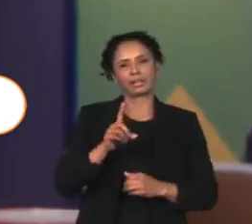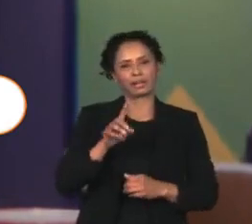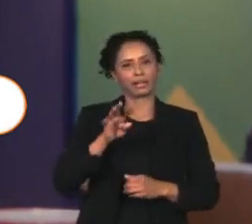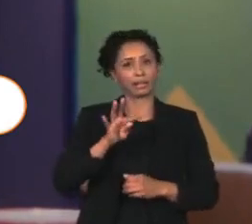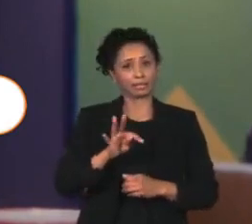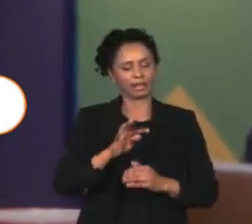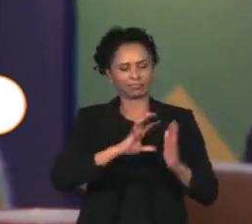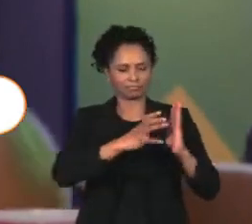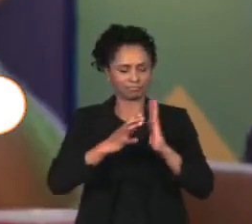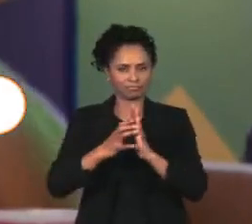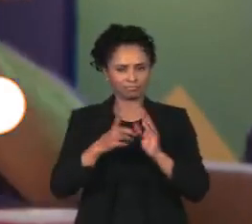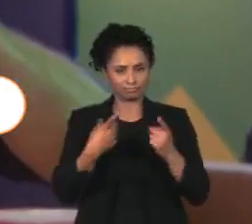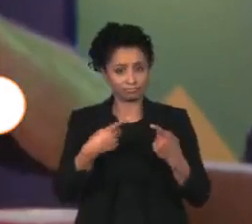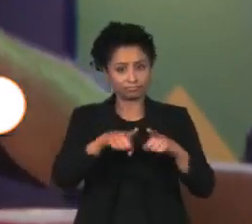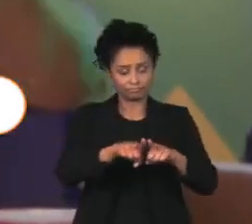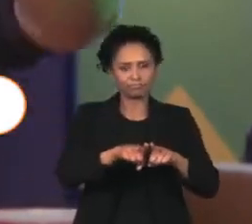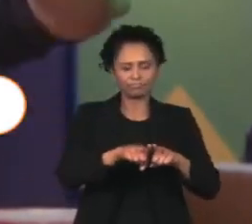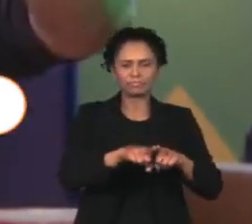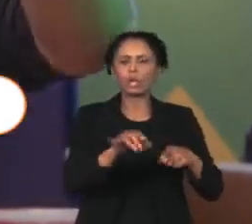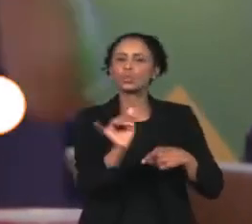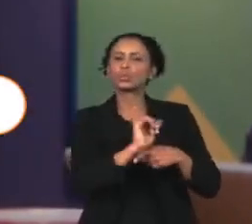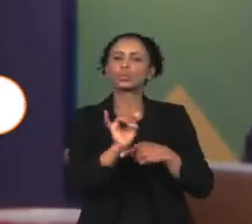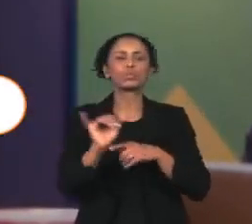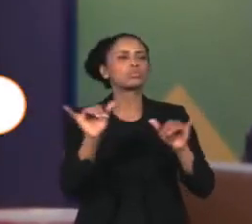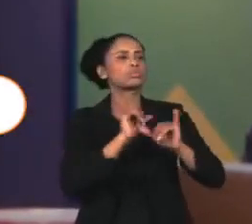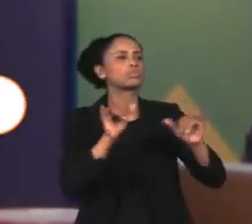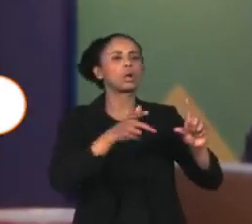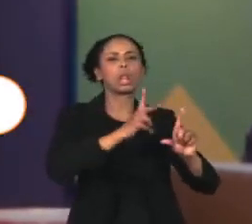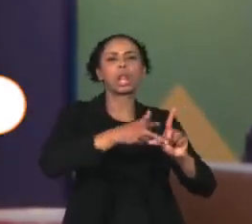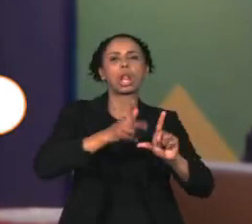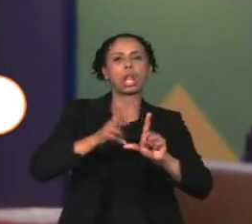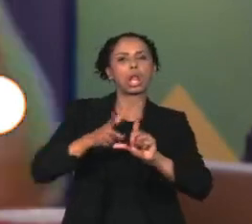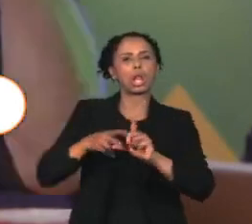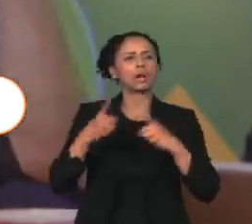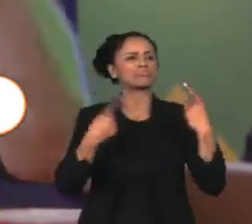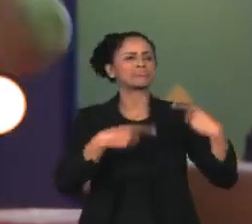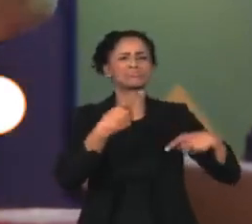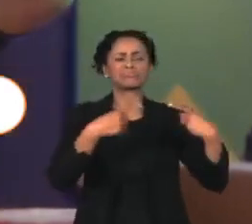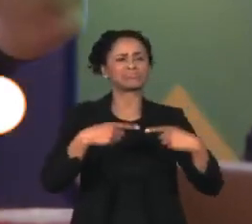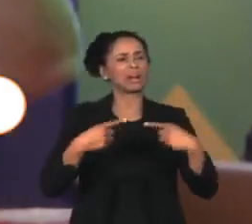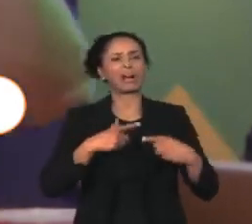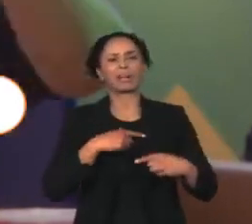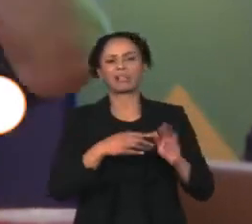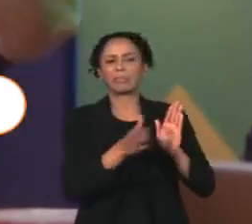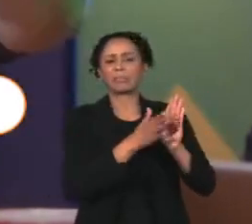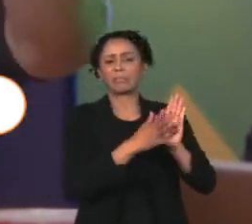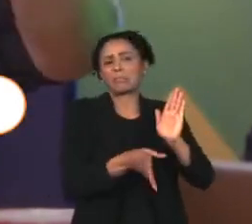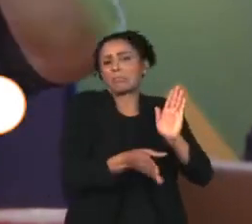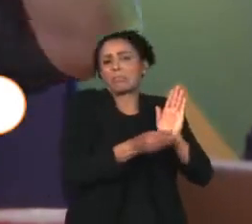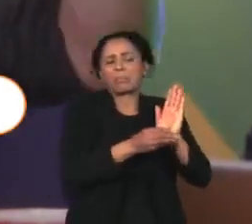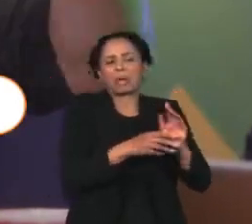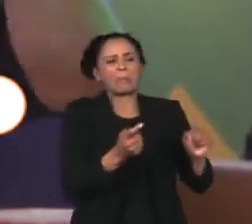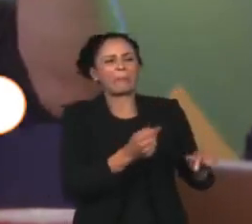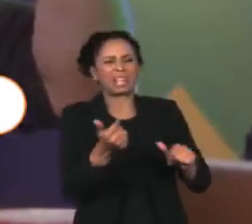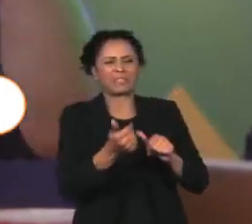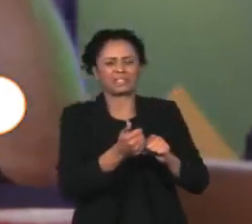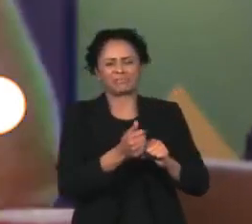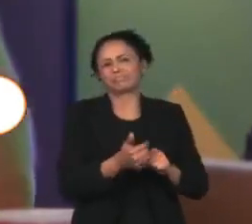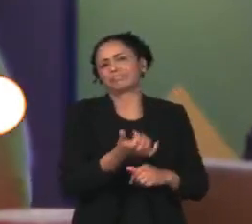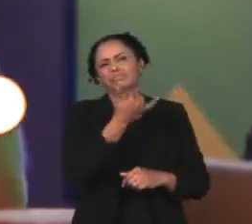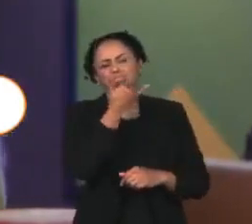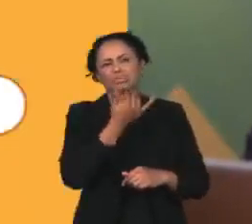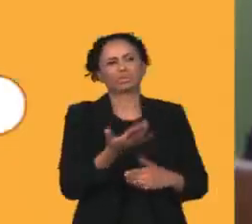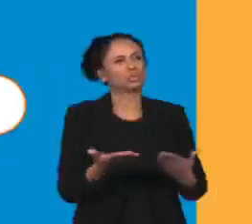Durante live em seu canal no YouTube, fez críticas severas à PEC dos benefícios, que classificou como fraude